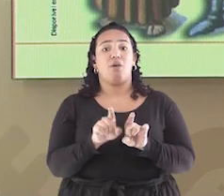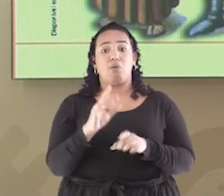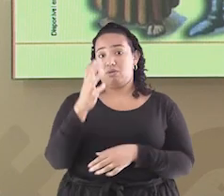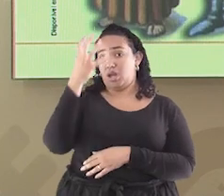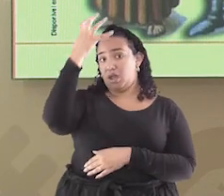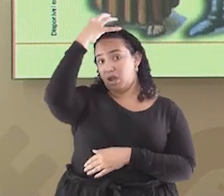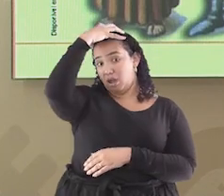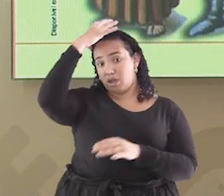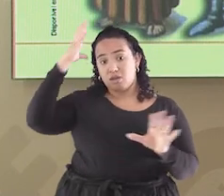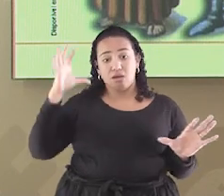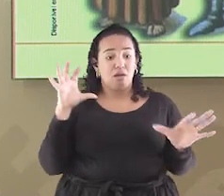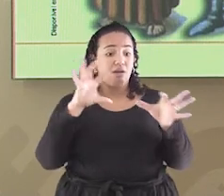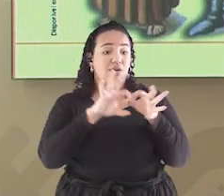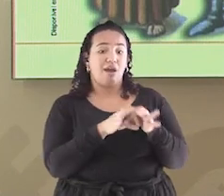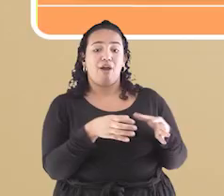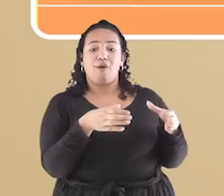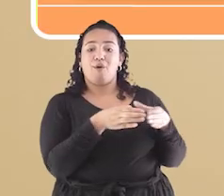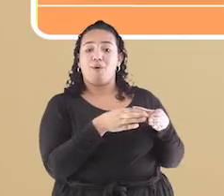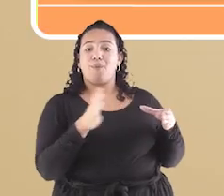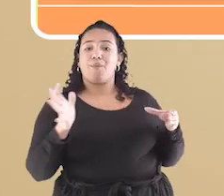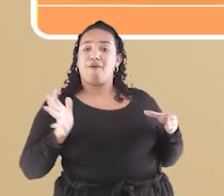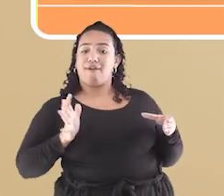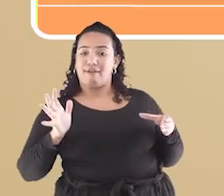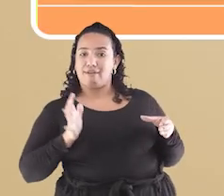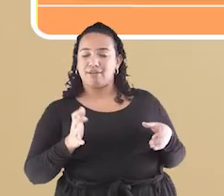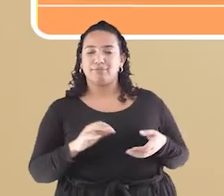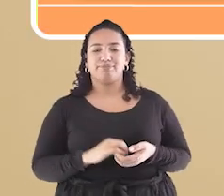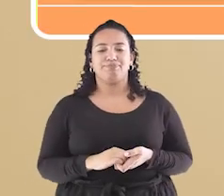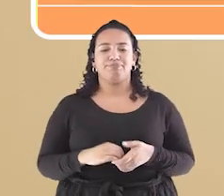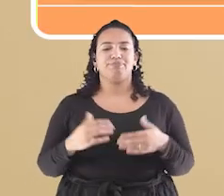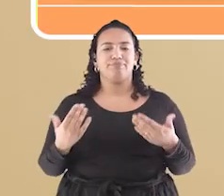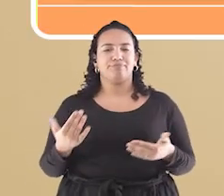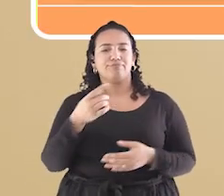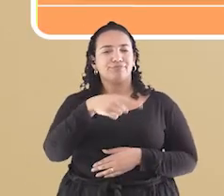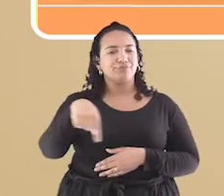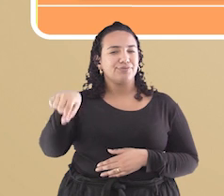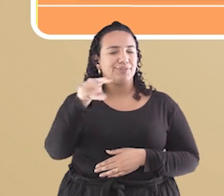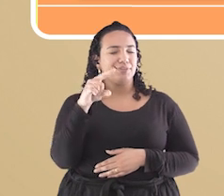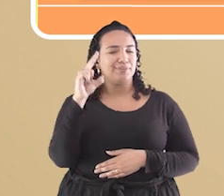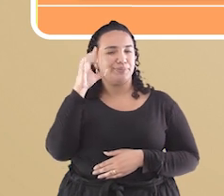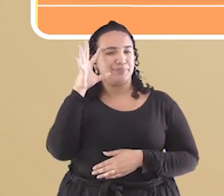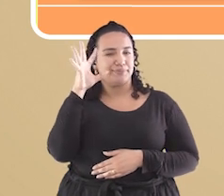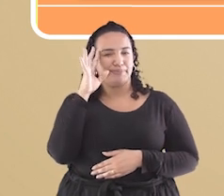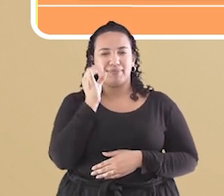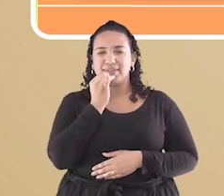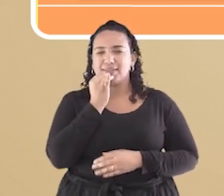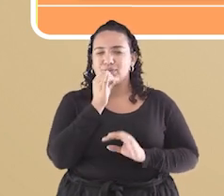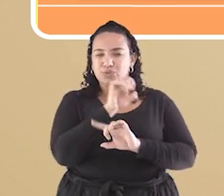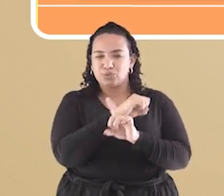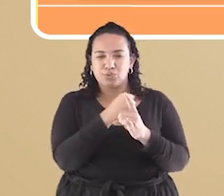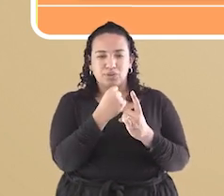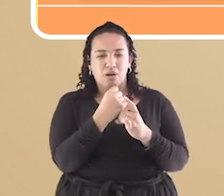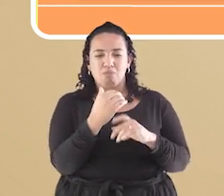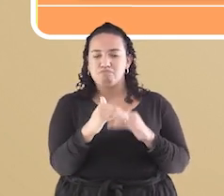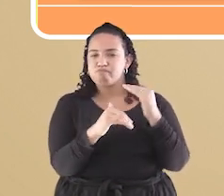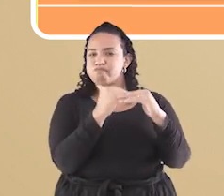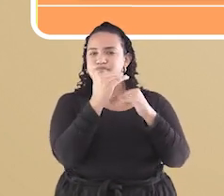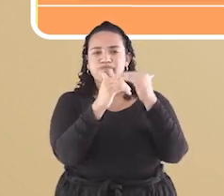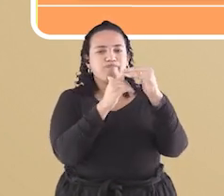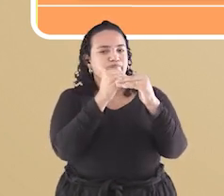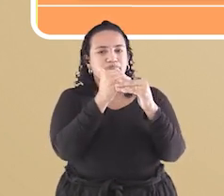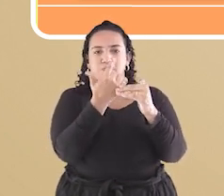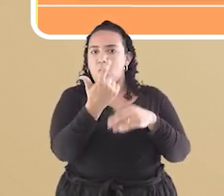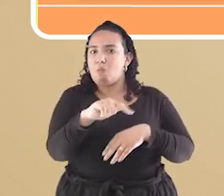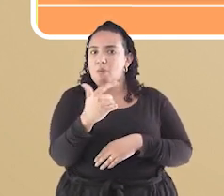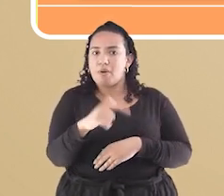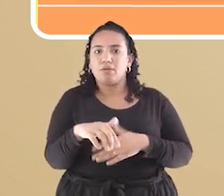ligada aos nobres da época. Você já imaginou uma sociedade sem crescimento social? Assim era a